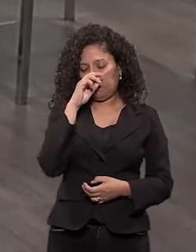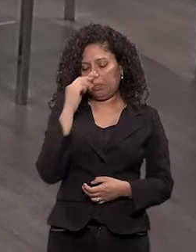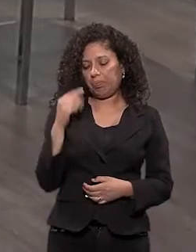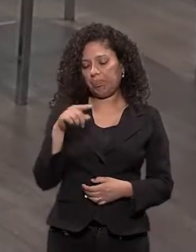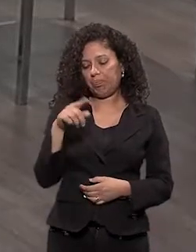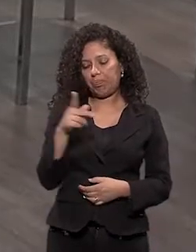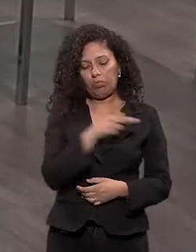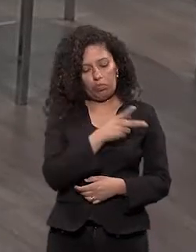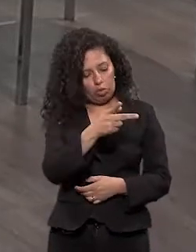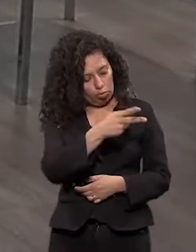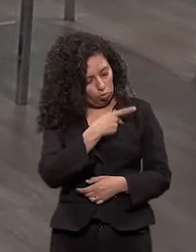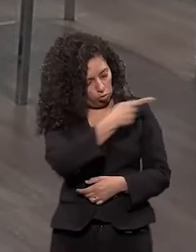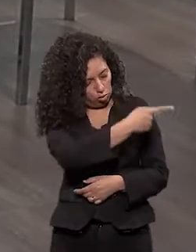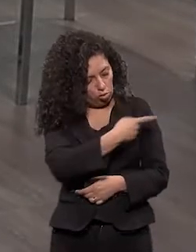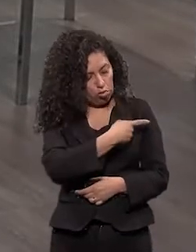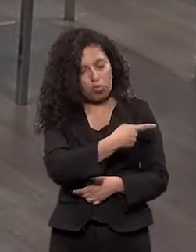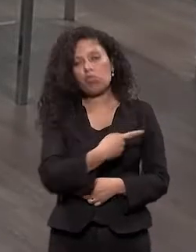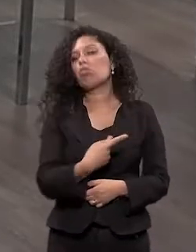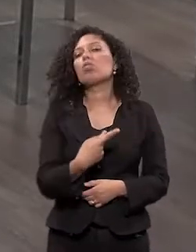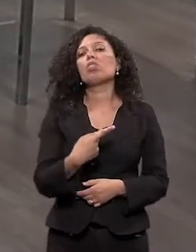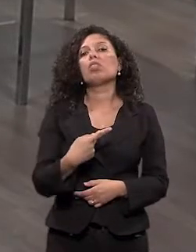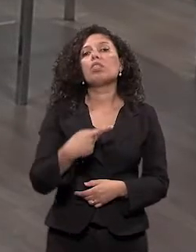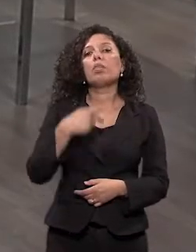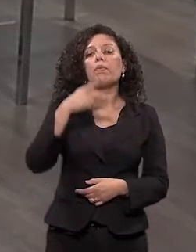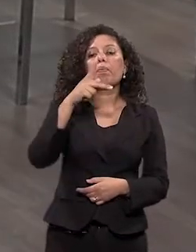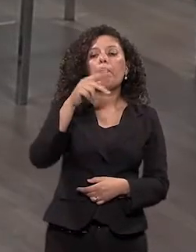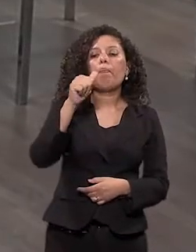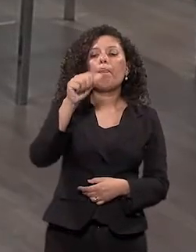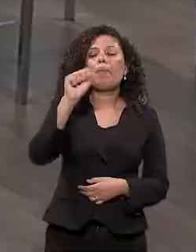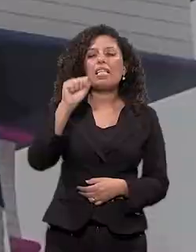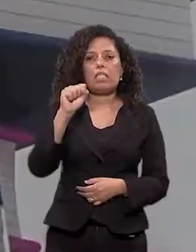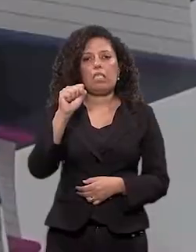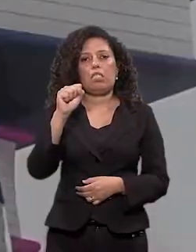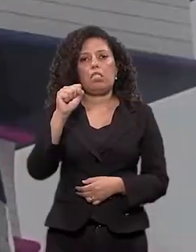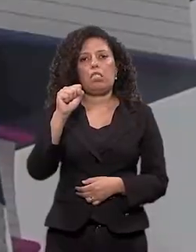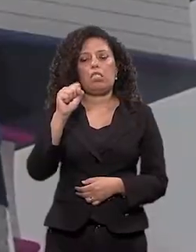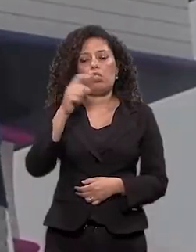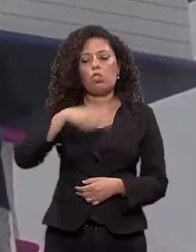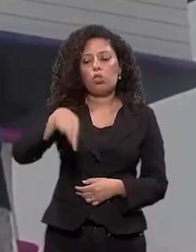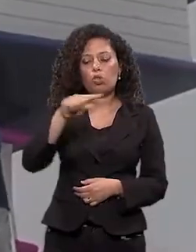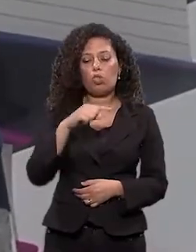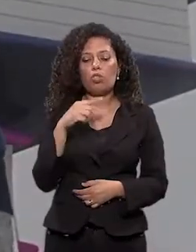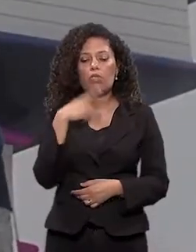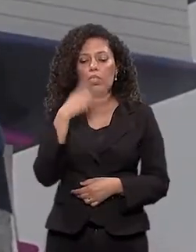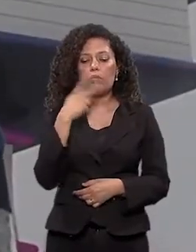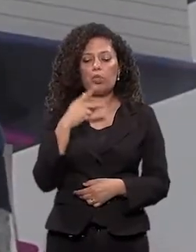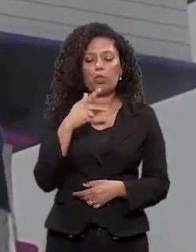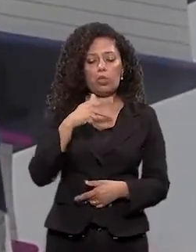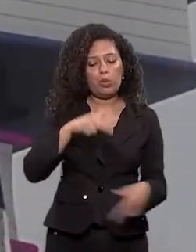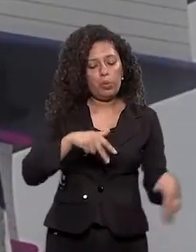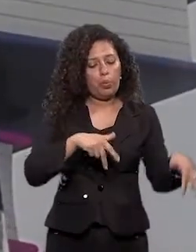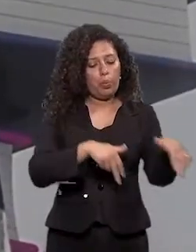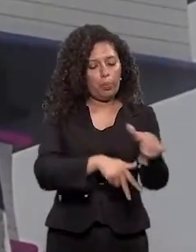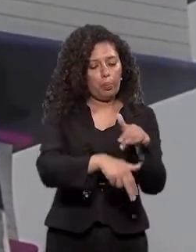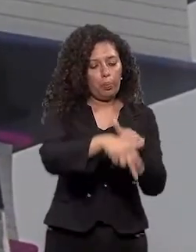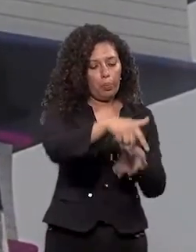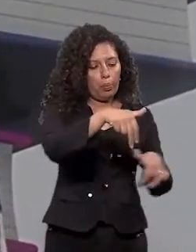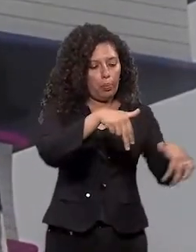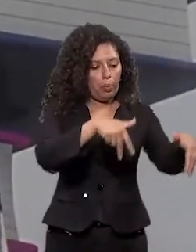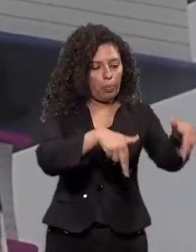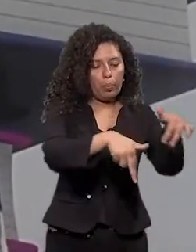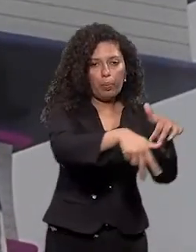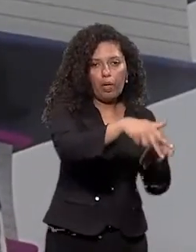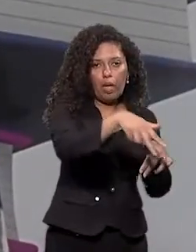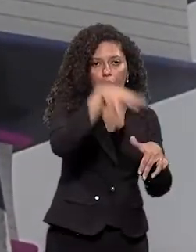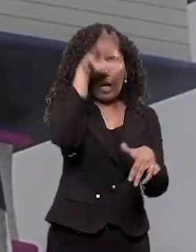eu quanto o Gabriel, a trabalha com um método brasileiro chamado passo. Que é exatamente usar o caminhar na regularidade do andar pra aprender